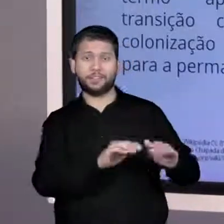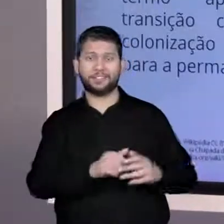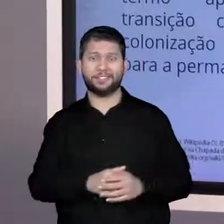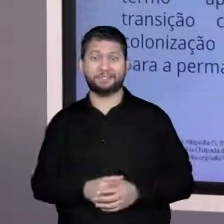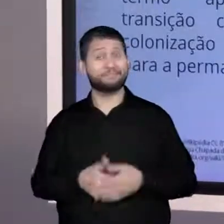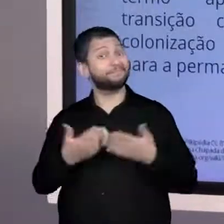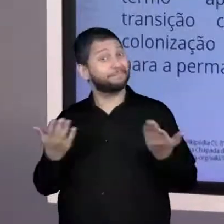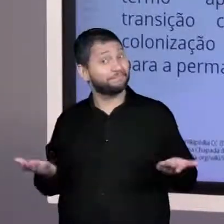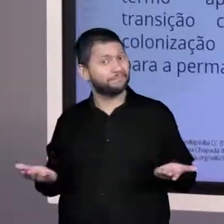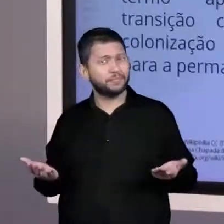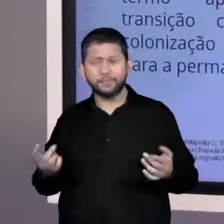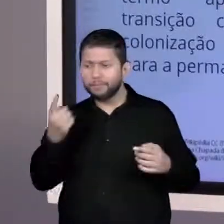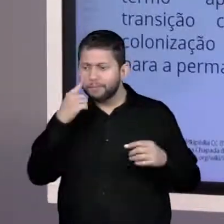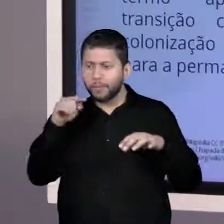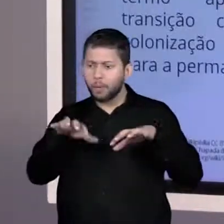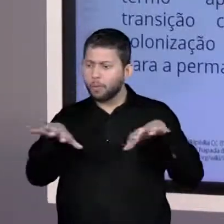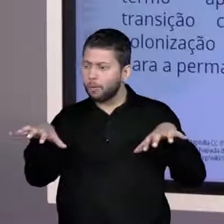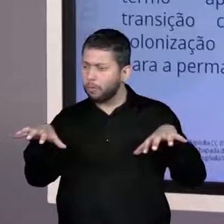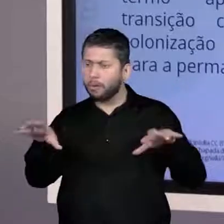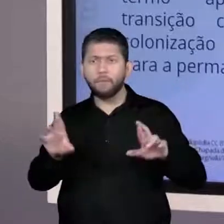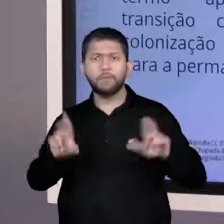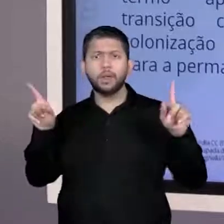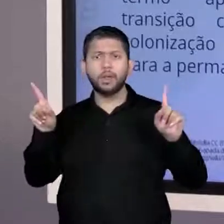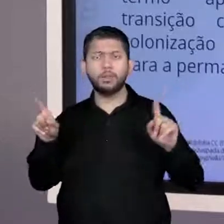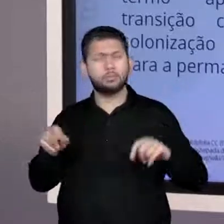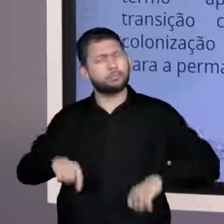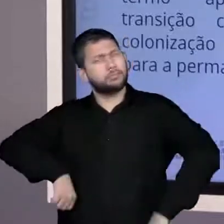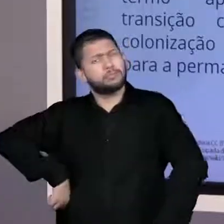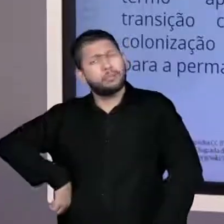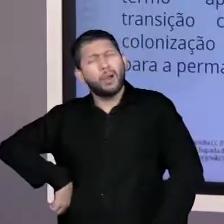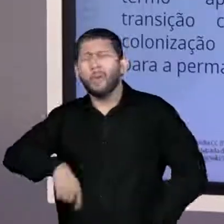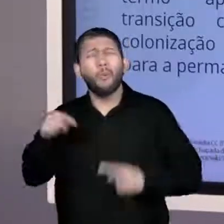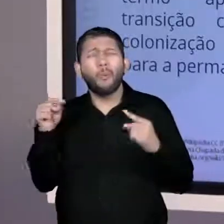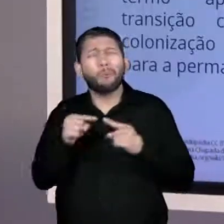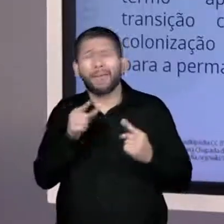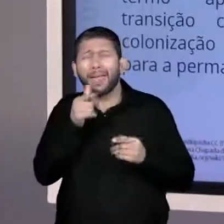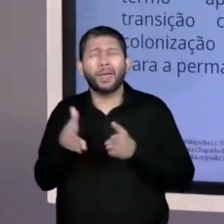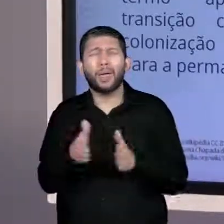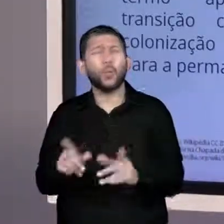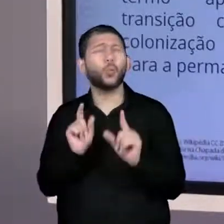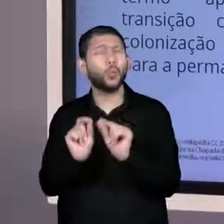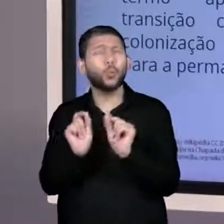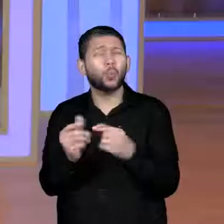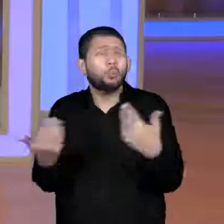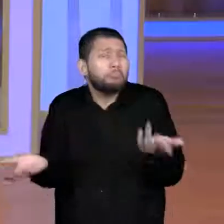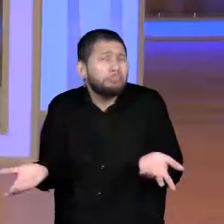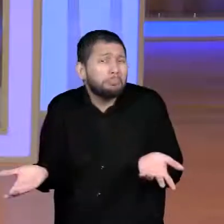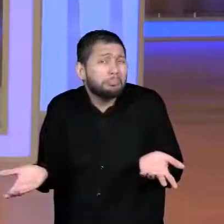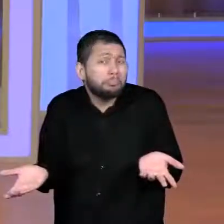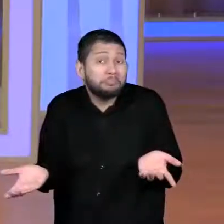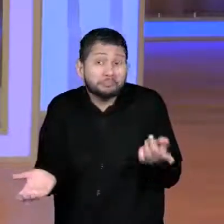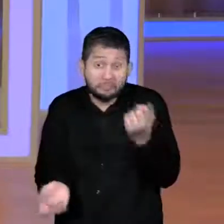completamente diferentes têm a ver com o rio e daqui a pouco você vai descobrir. Bora comigo, vem na tela comigo.